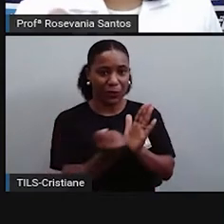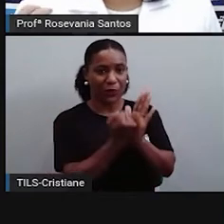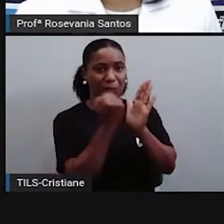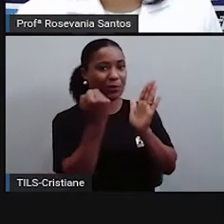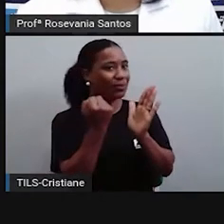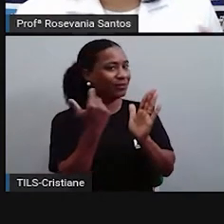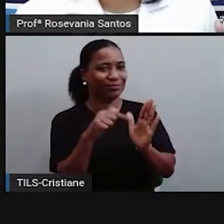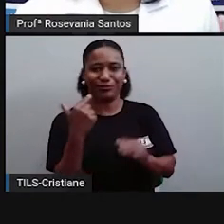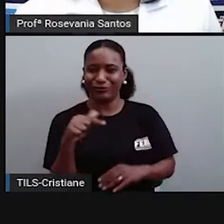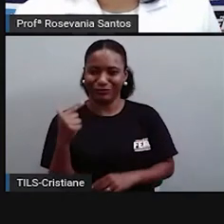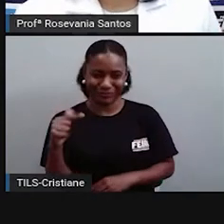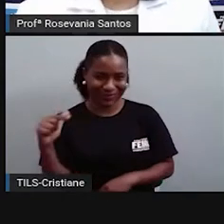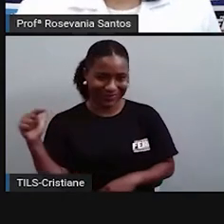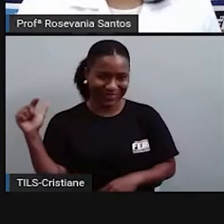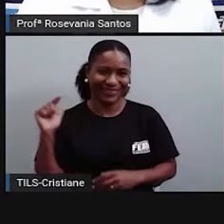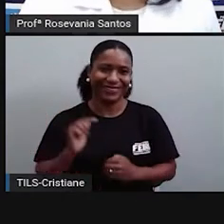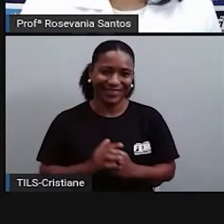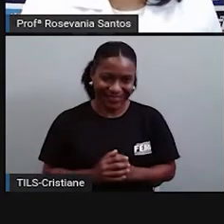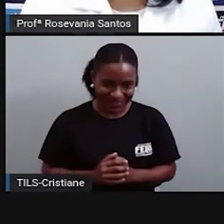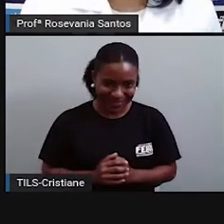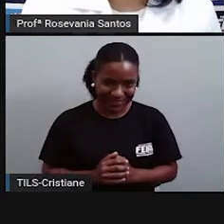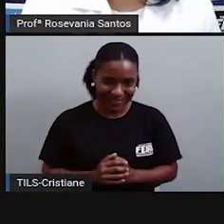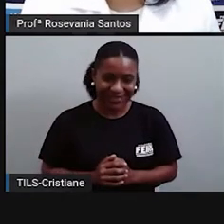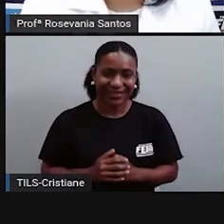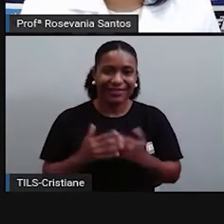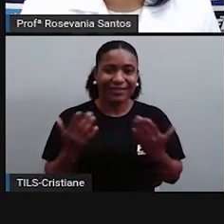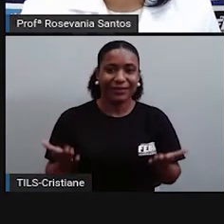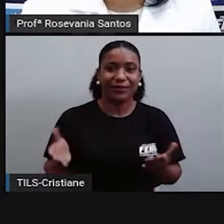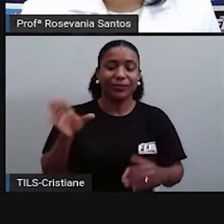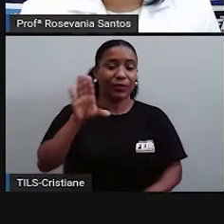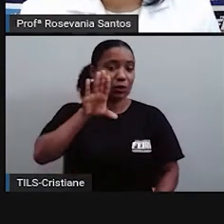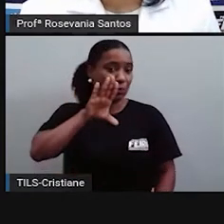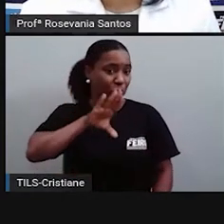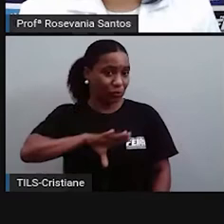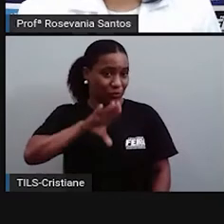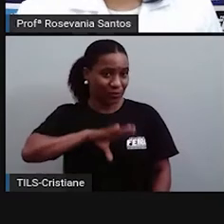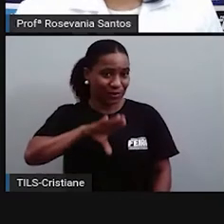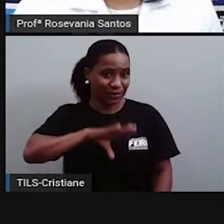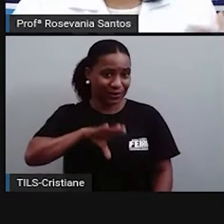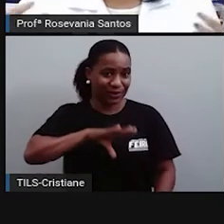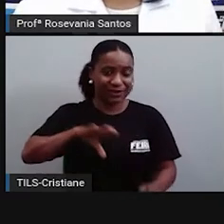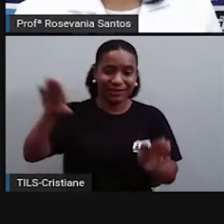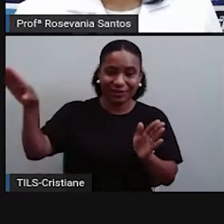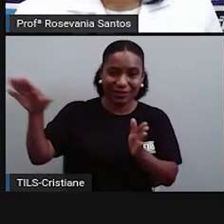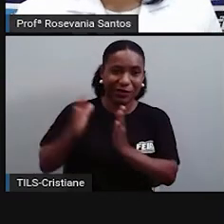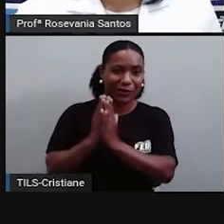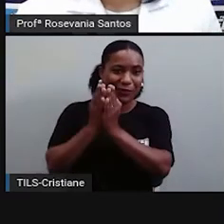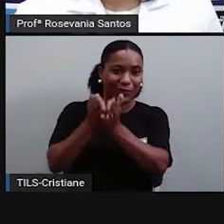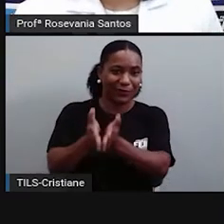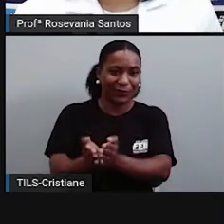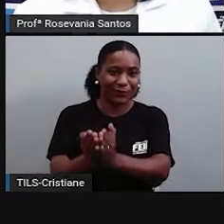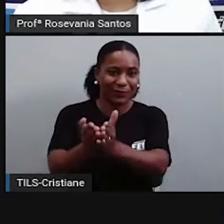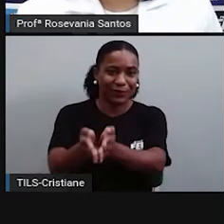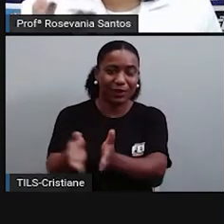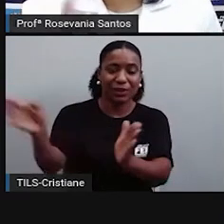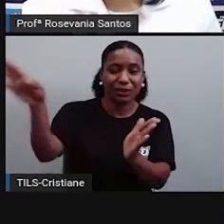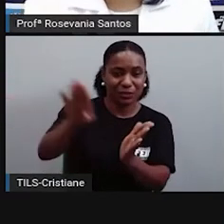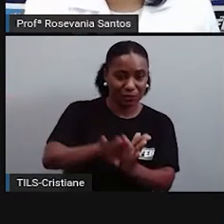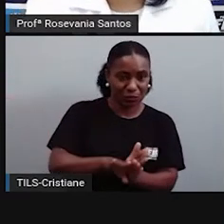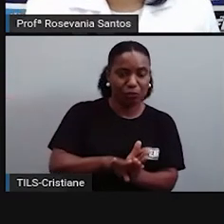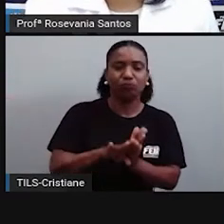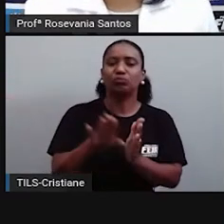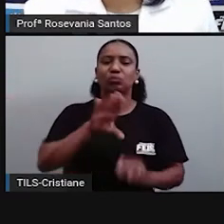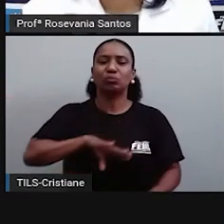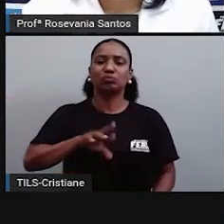documentos, com tudo que já que é, como no caso dos portugueses, quando chegaram aqui, eles não donos. Então, antes mesmo de chegar, esse